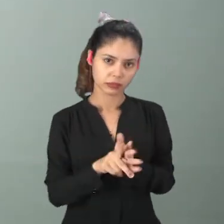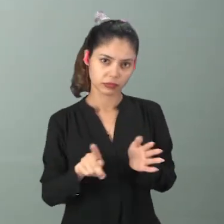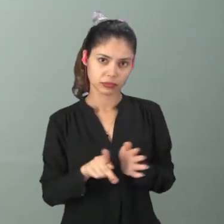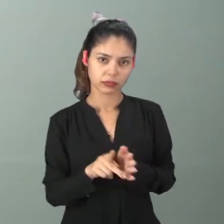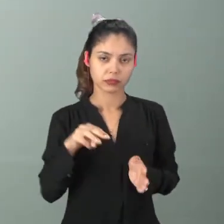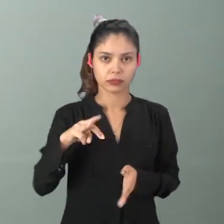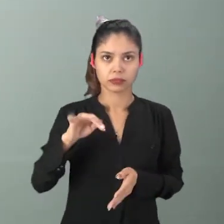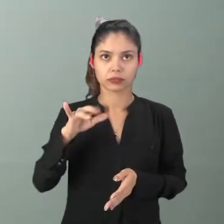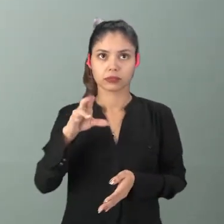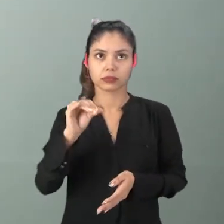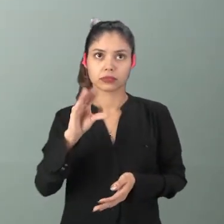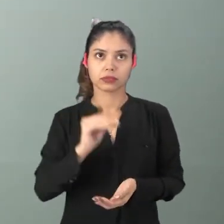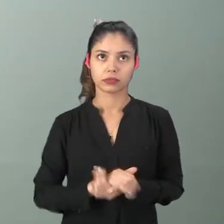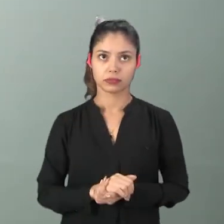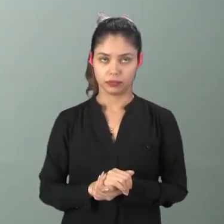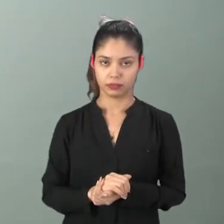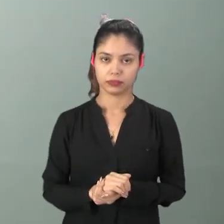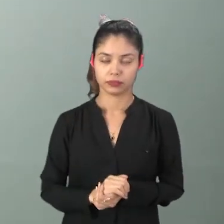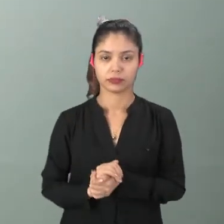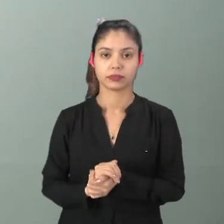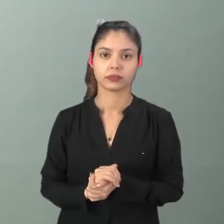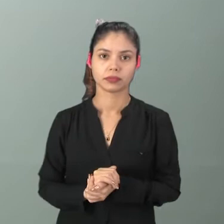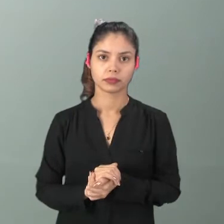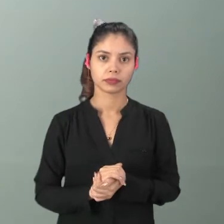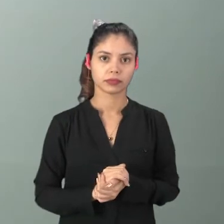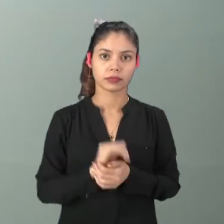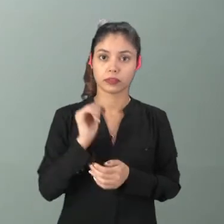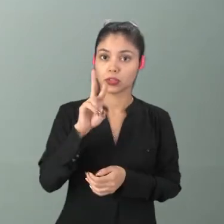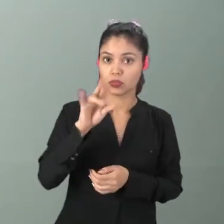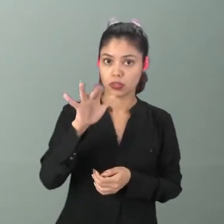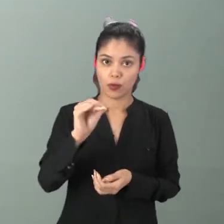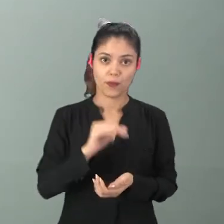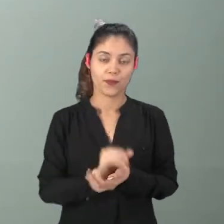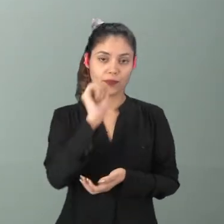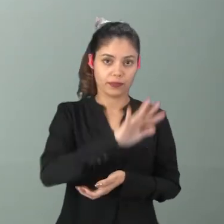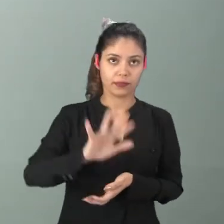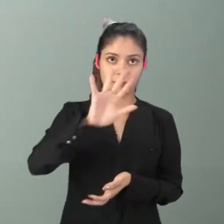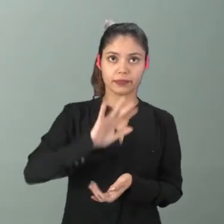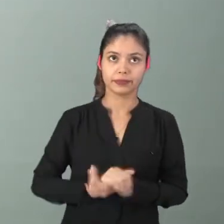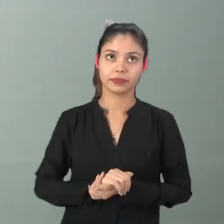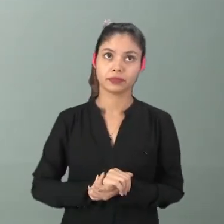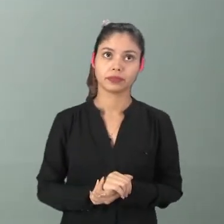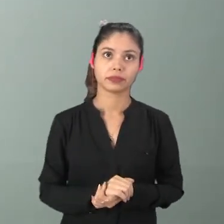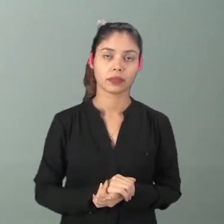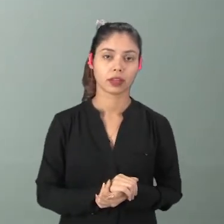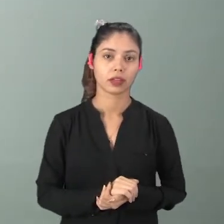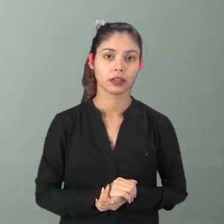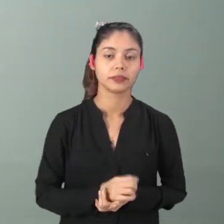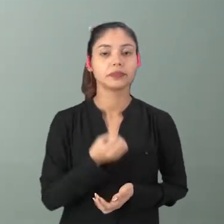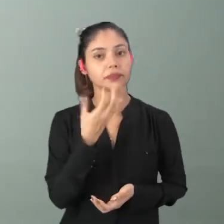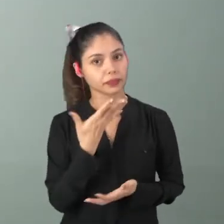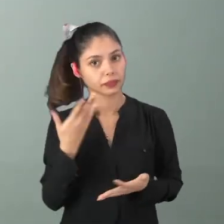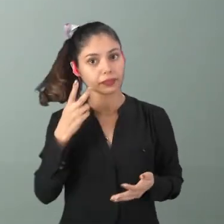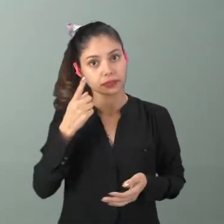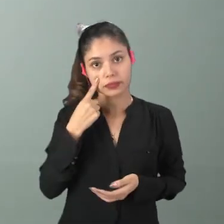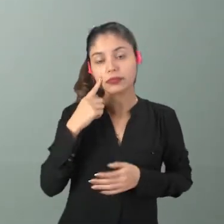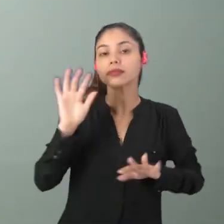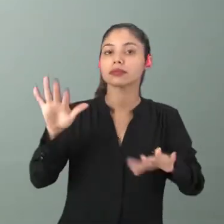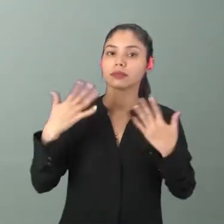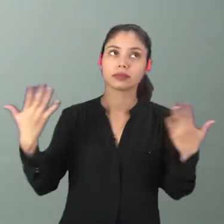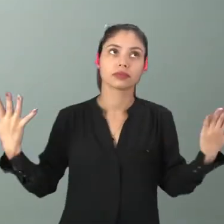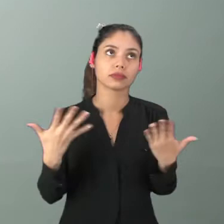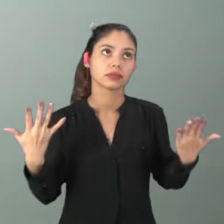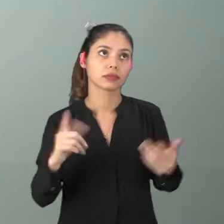do maracatu-nação e do maracatu-rural, certinho? Bem, olha aqui pra mim.